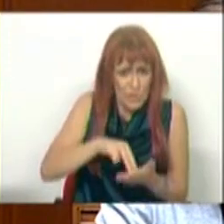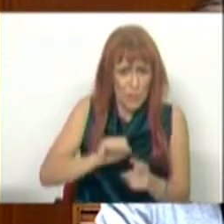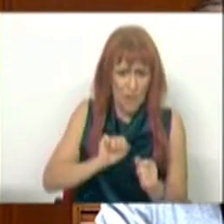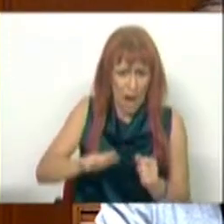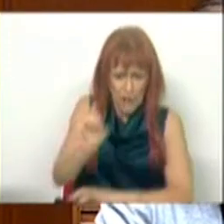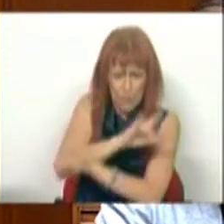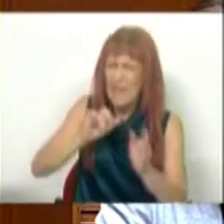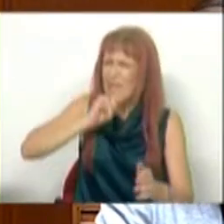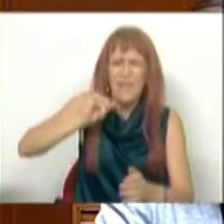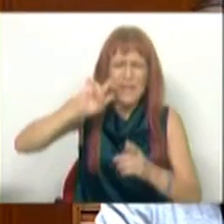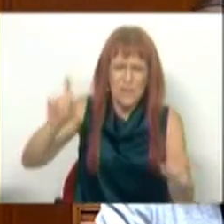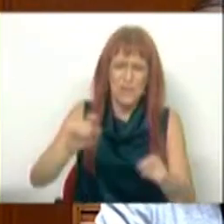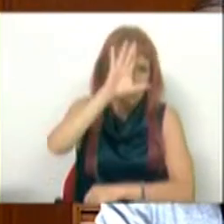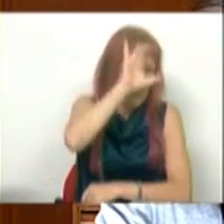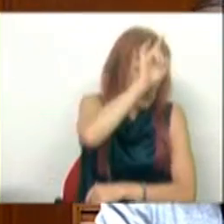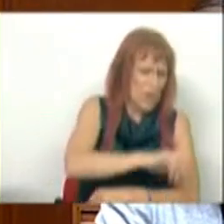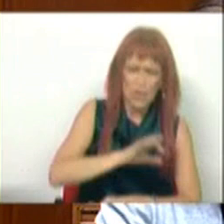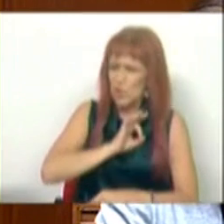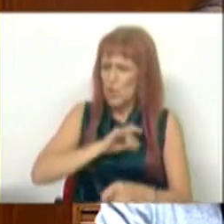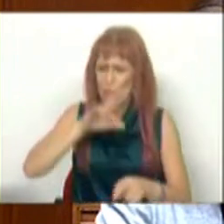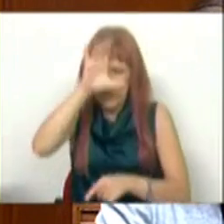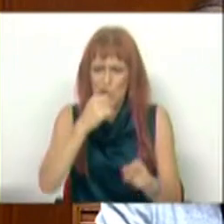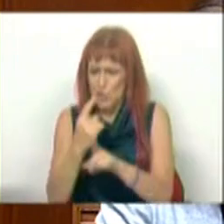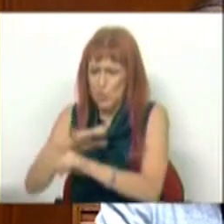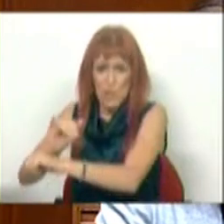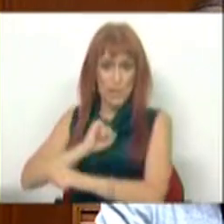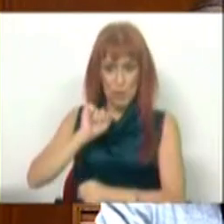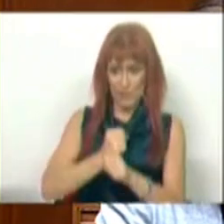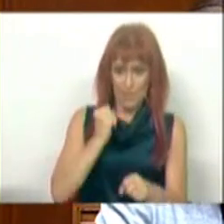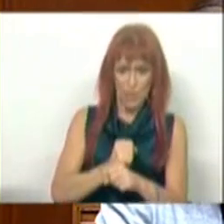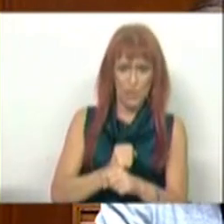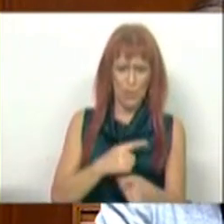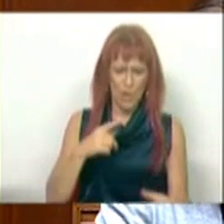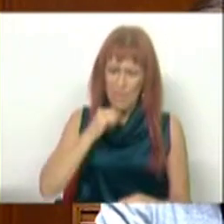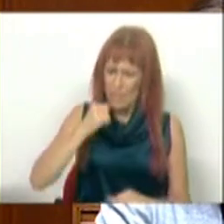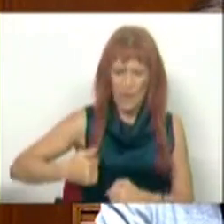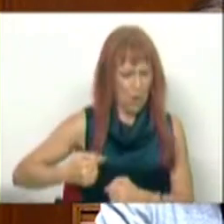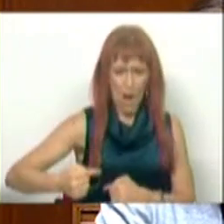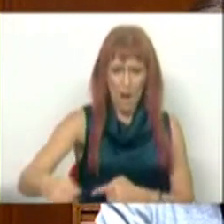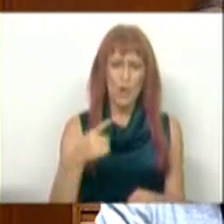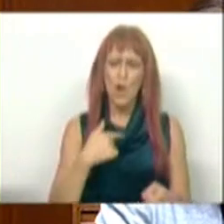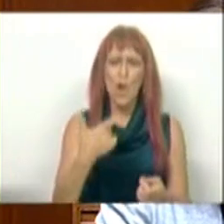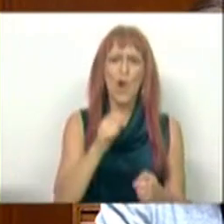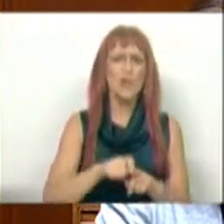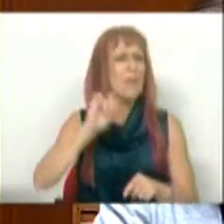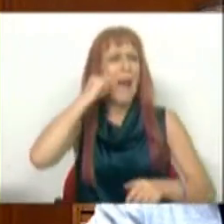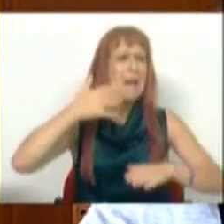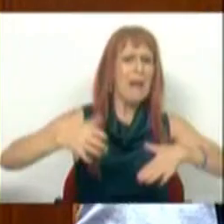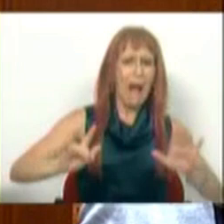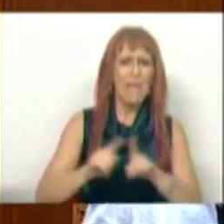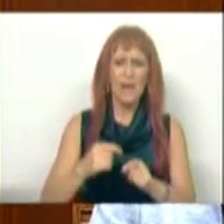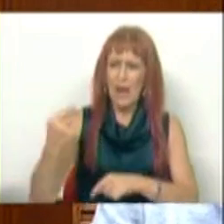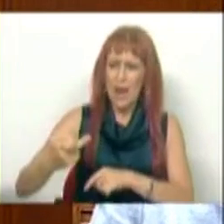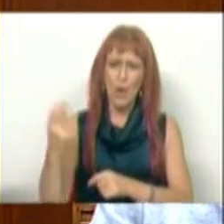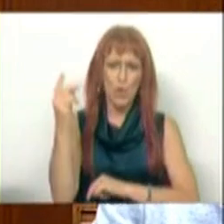quadro europeu, sempre, seja o primeiro-ministro, seja os seus ministros, esse o nosso trabalho constante e permanente. Nós não pomos em causa a